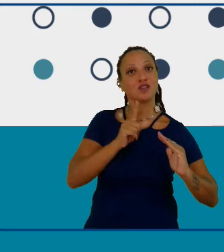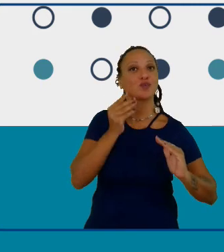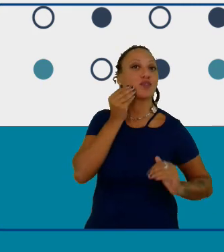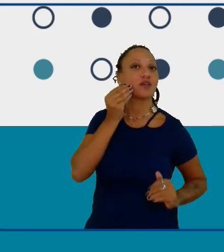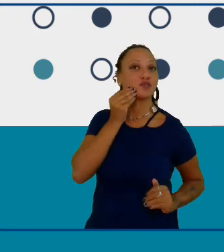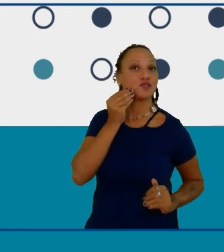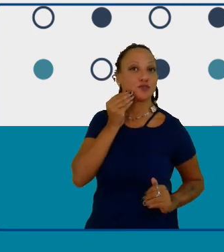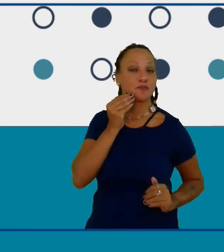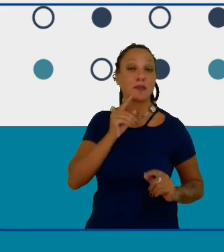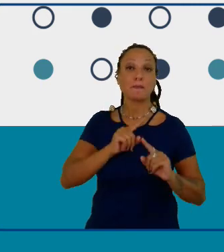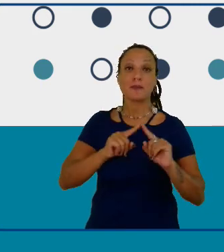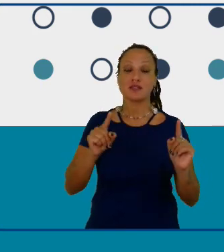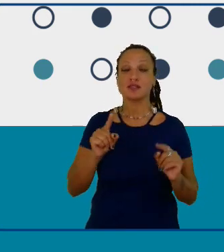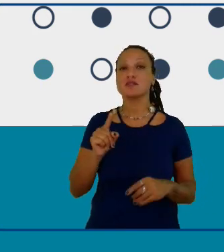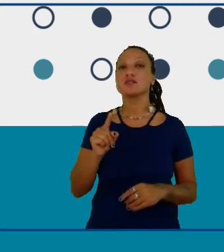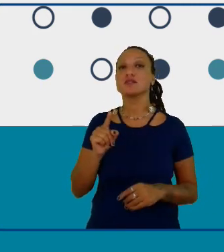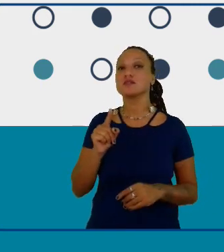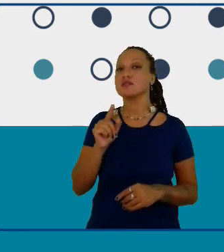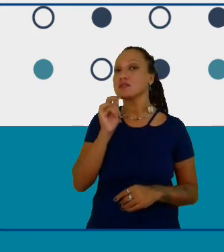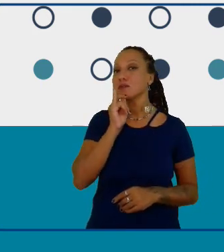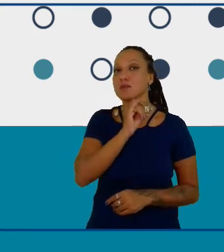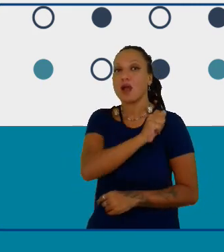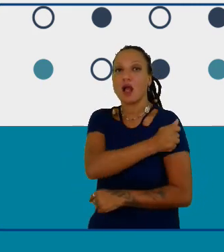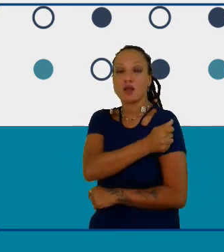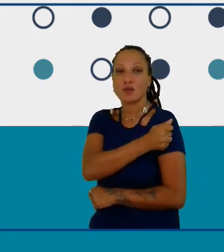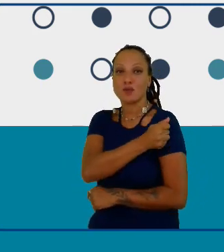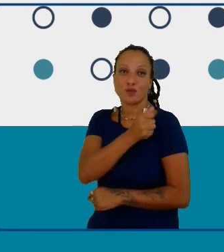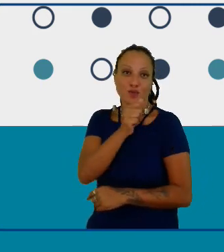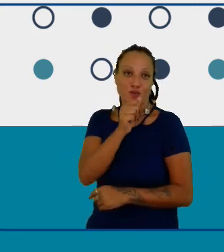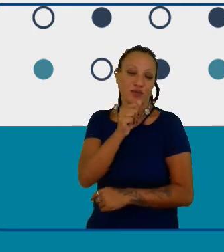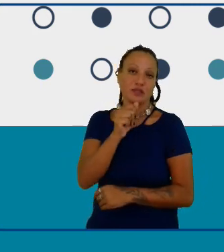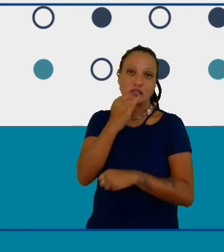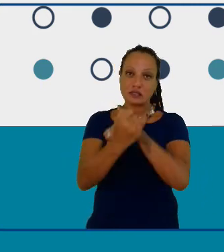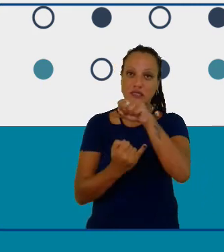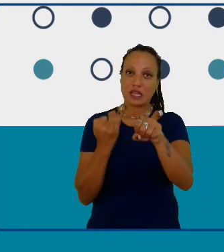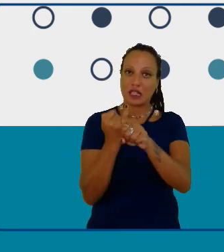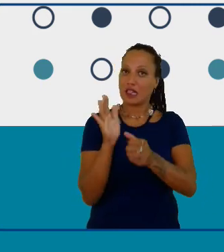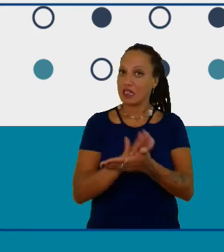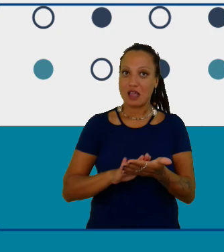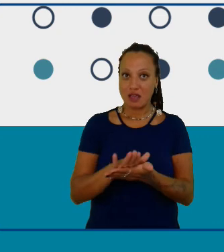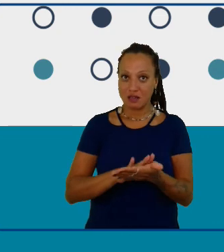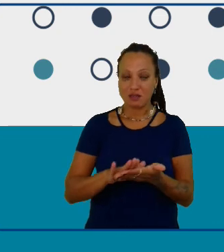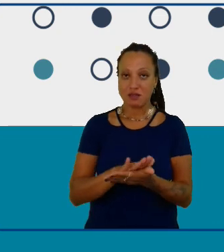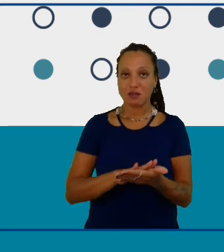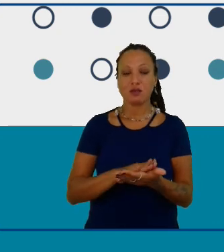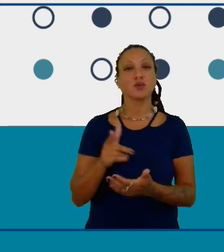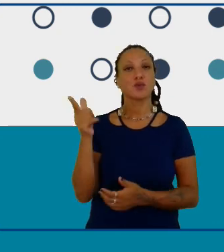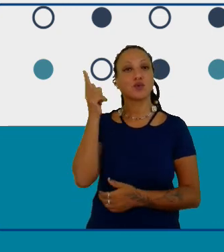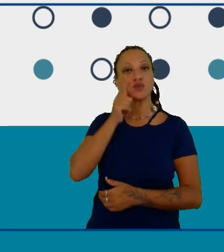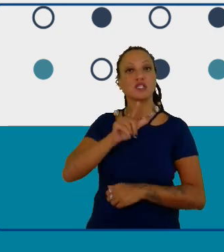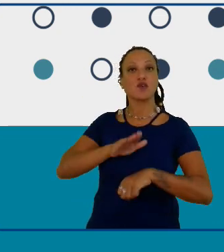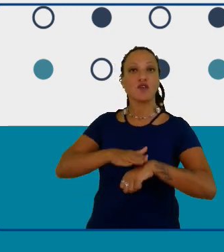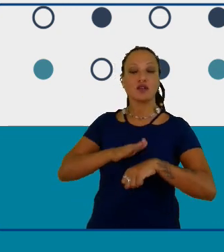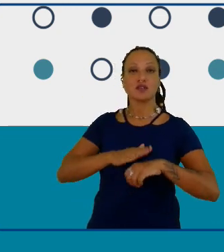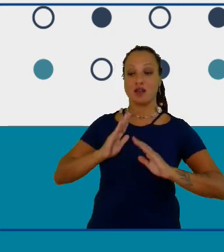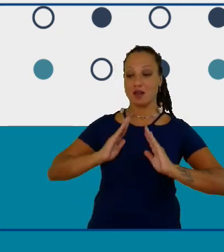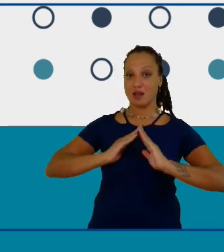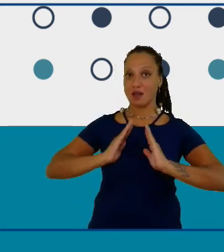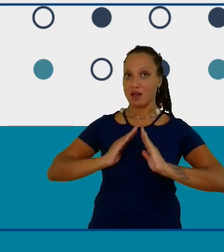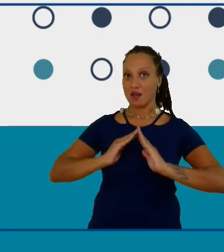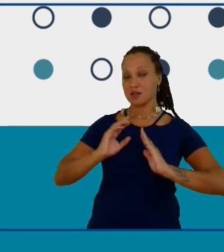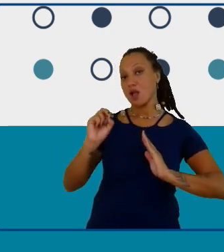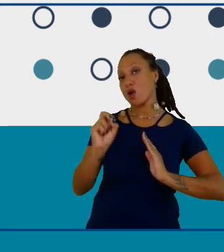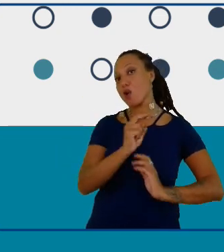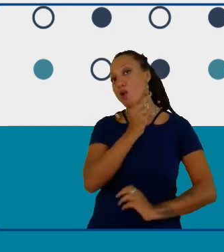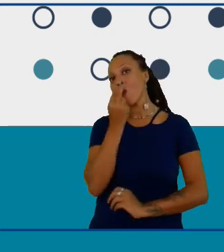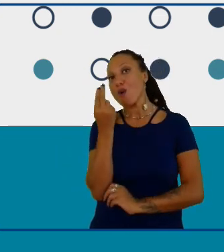não tinham acesso à internet puderam fazer ou em casa ou então no dia no ensino